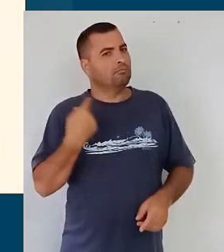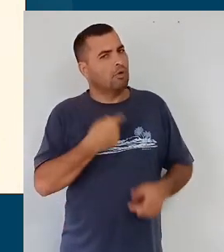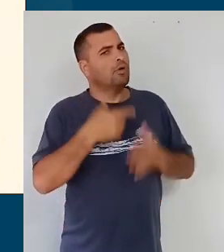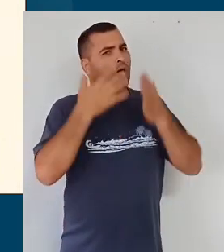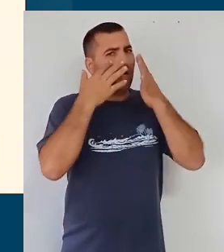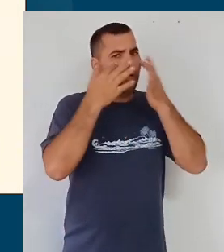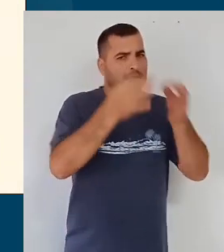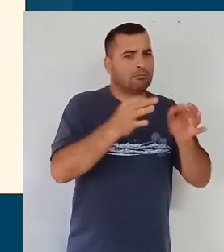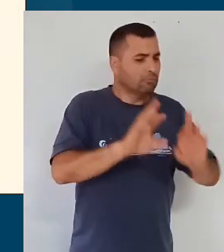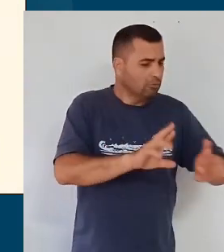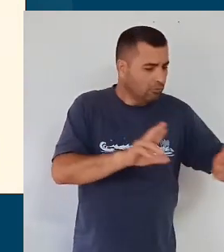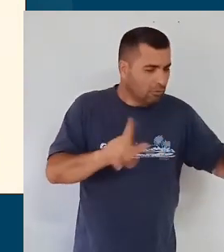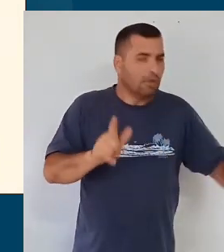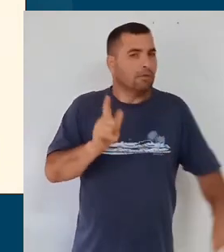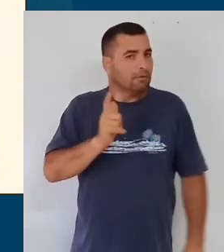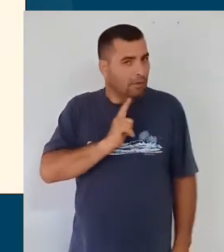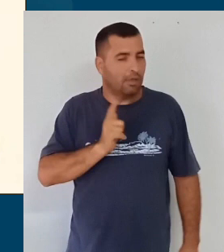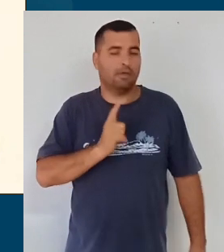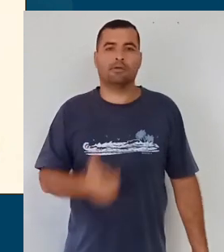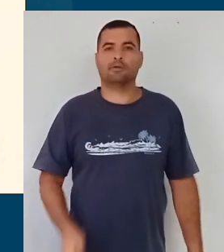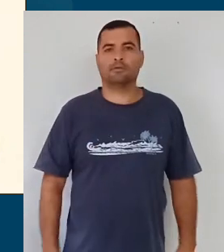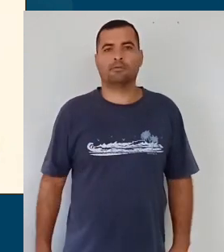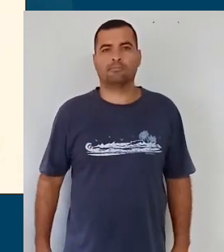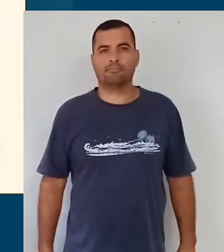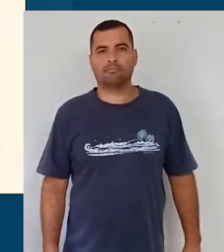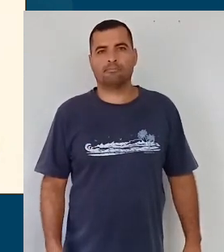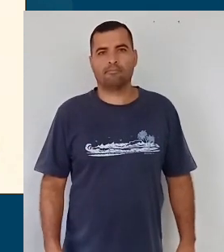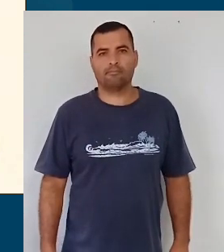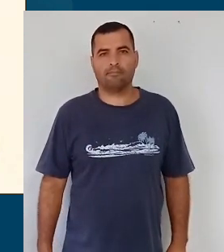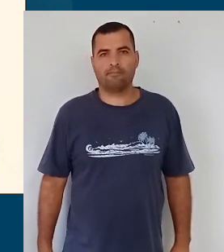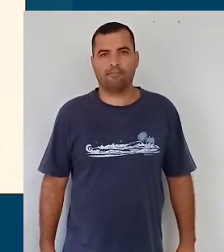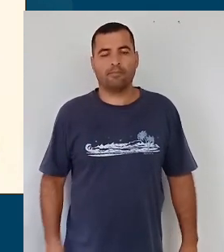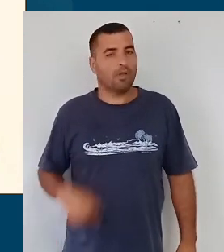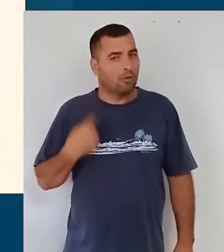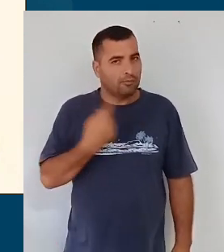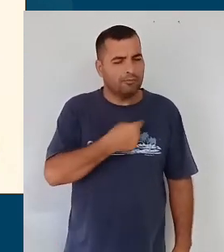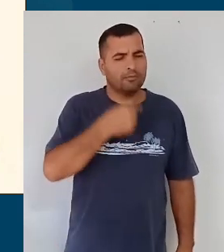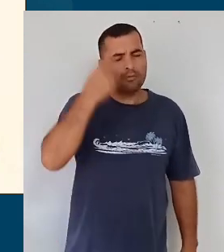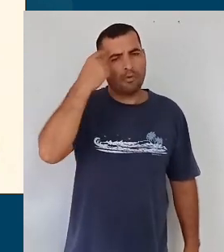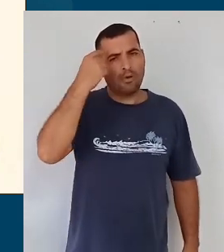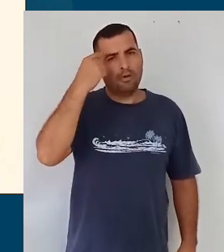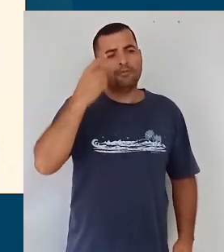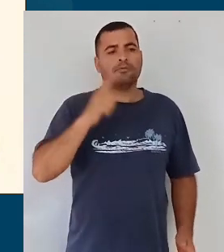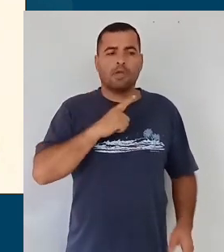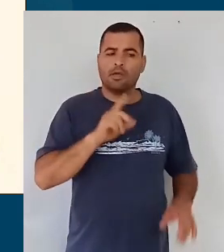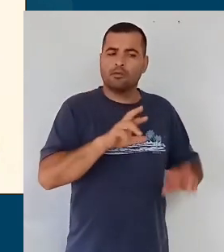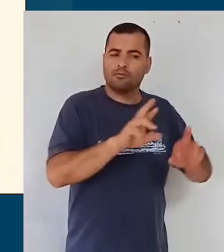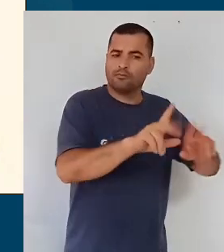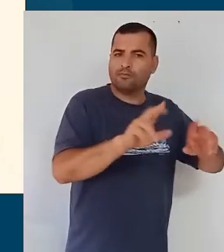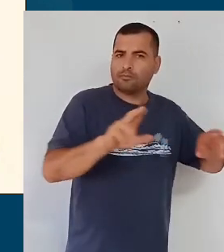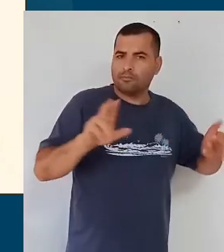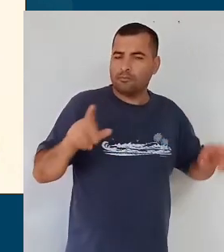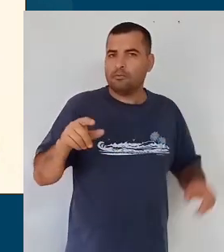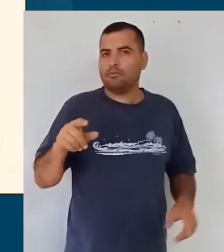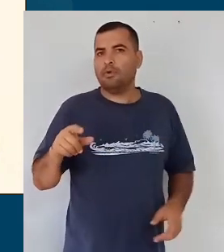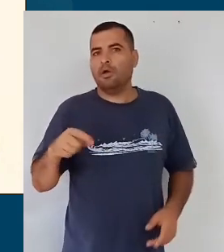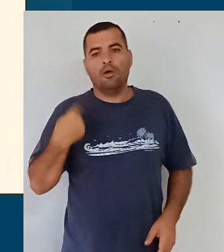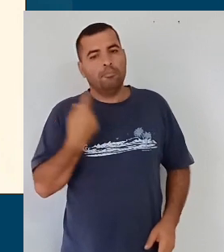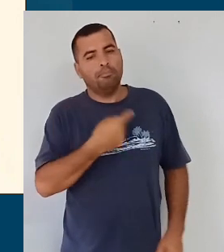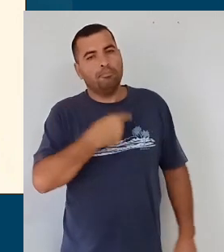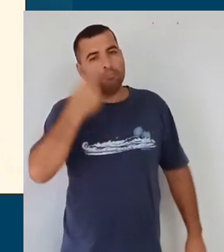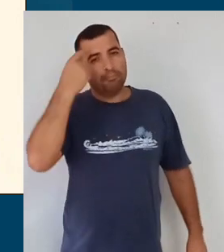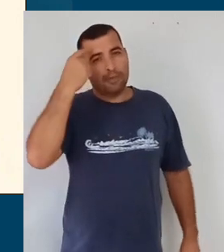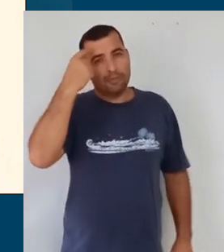para essa diversidade existente. Pensando nessa diversidade, nessa concepção de infância, a gente